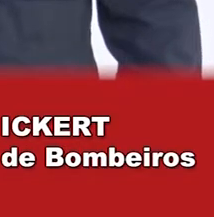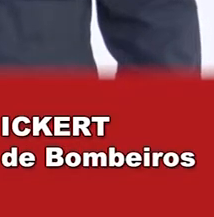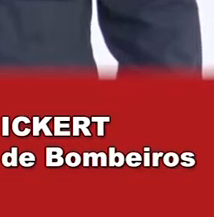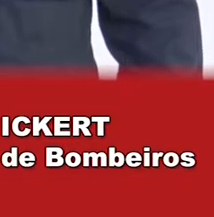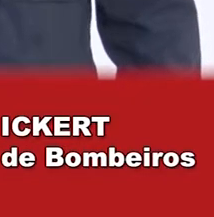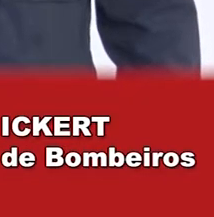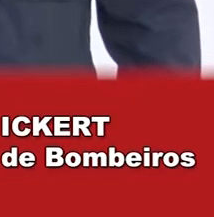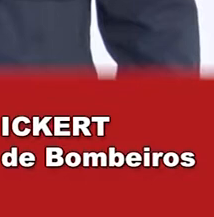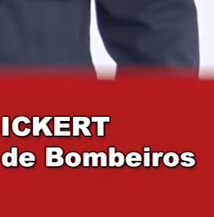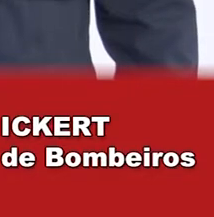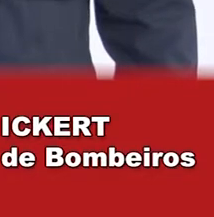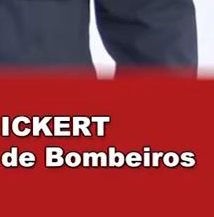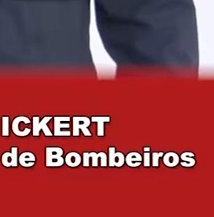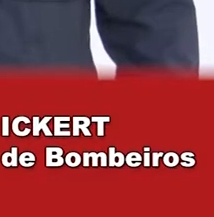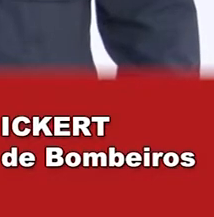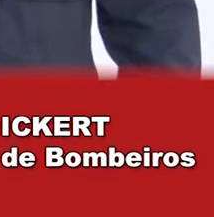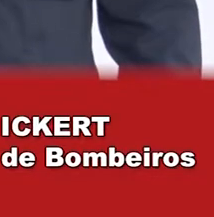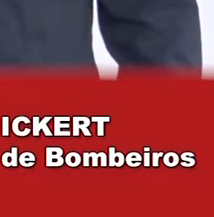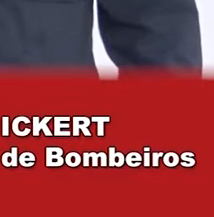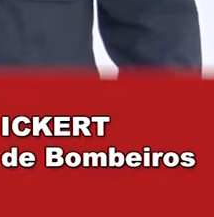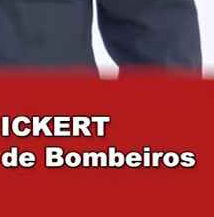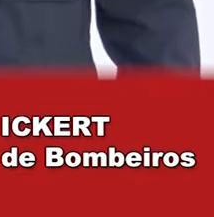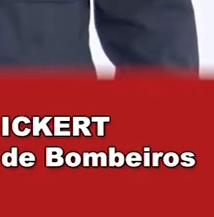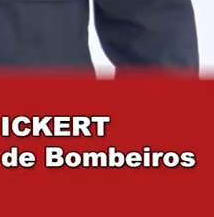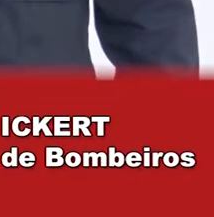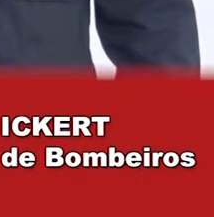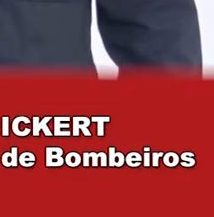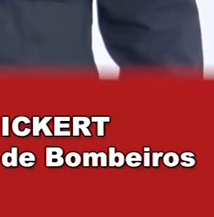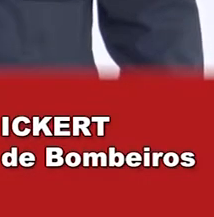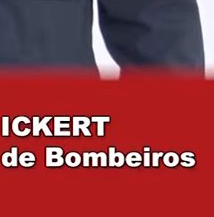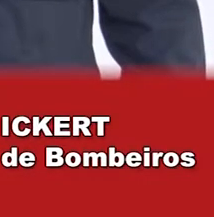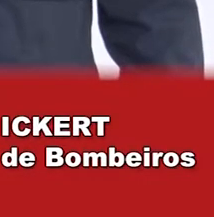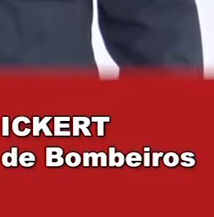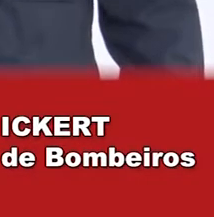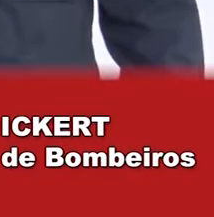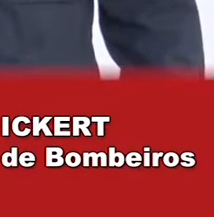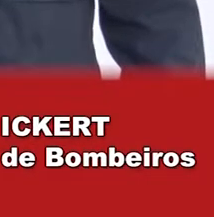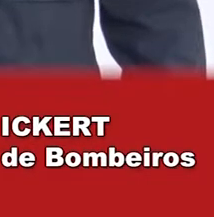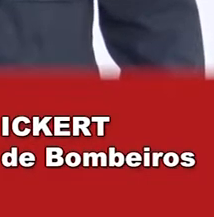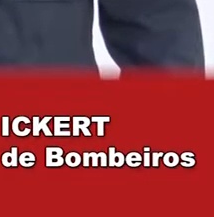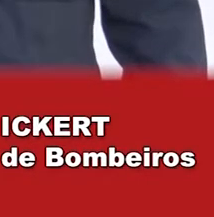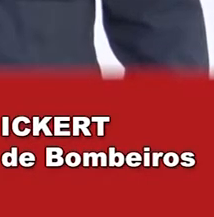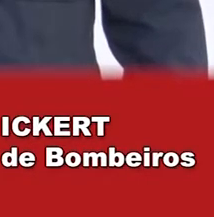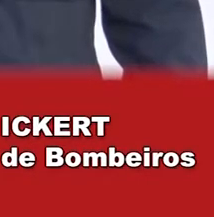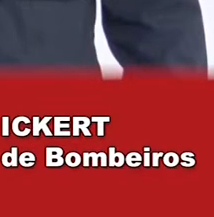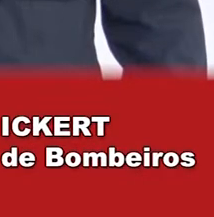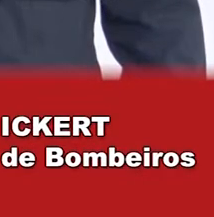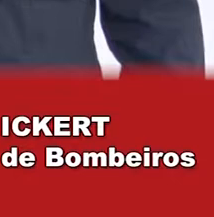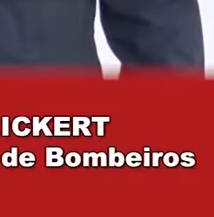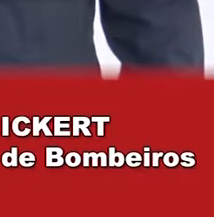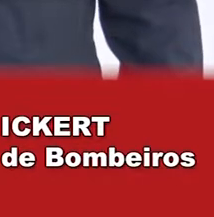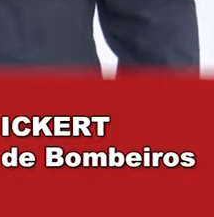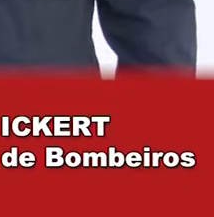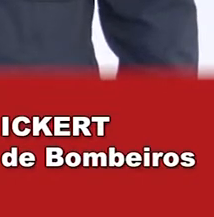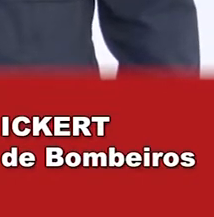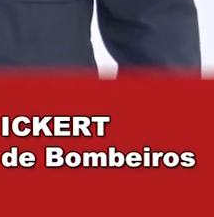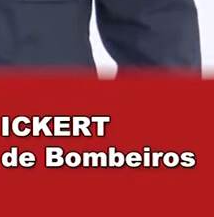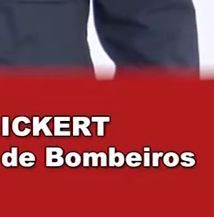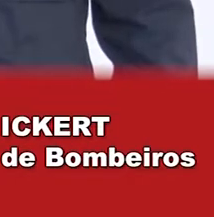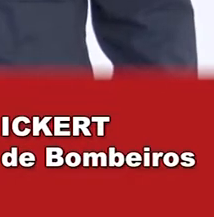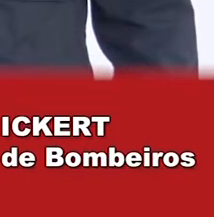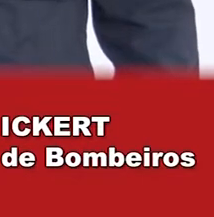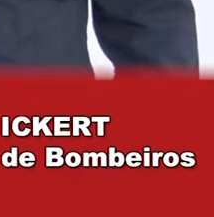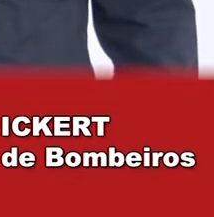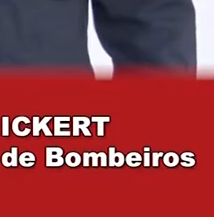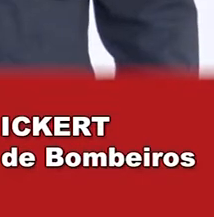aquecedores, ar-condicionado e tantos itens são ligados em nossa rede. Porém, jamais, às vezes,